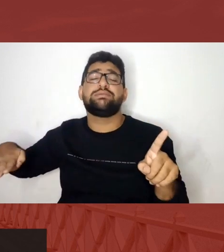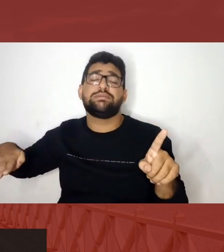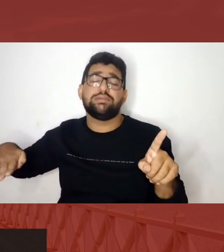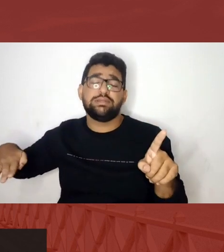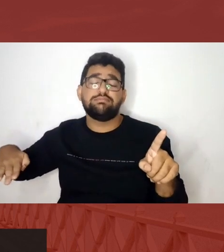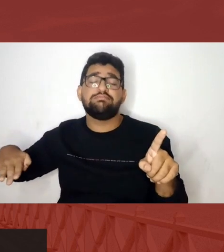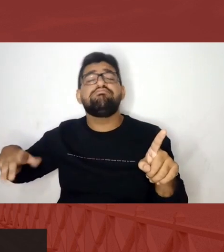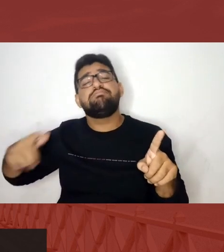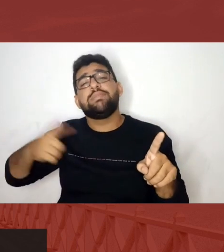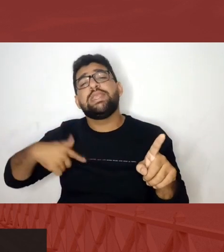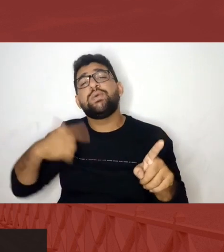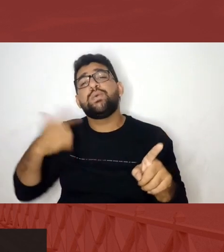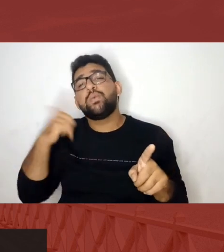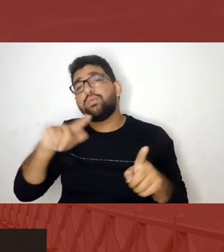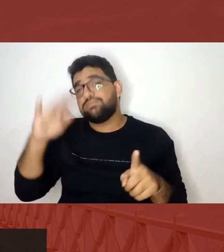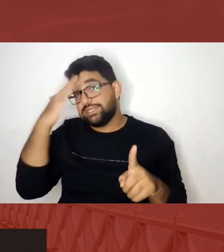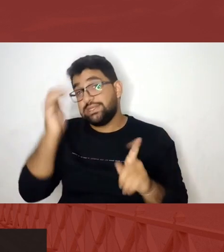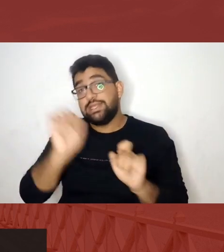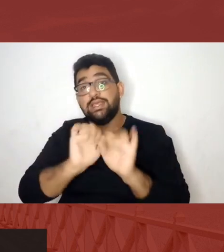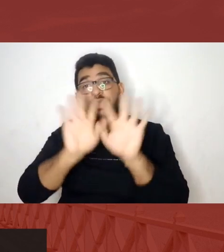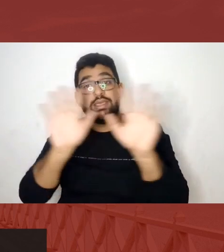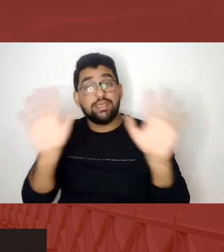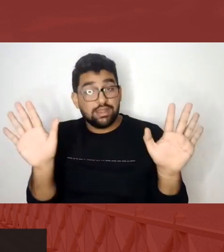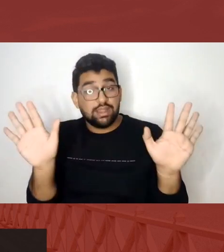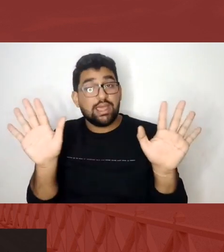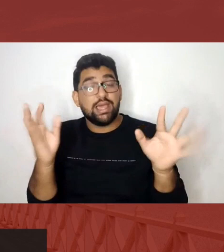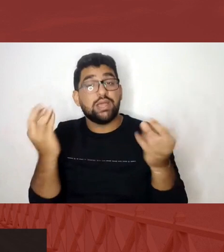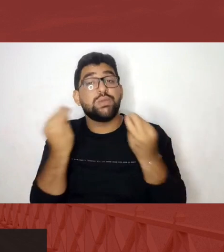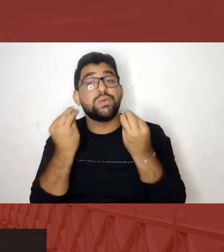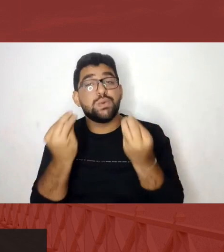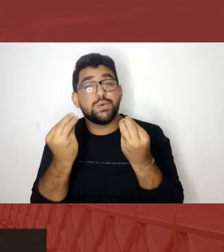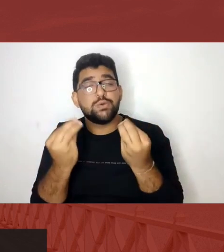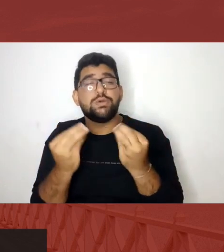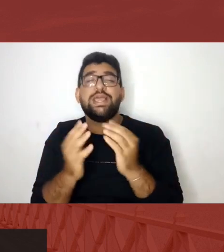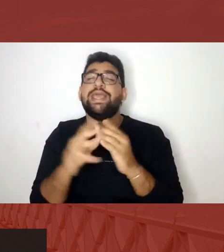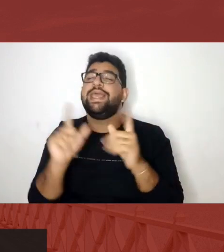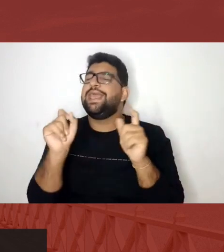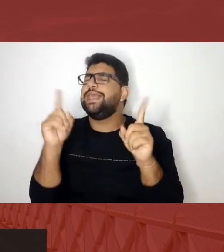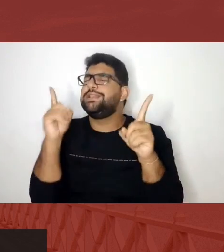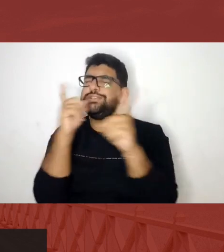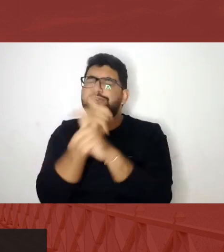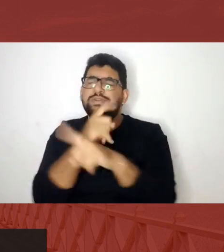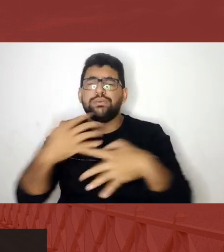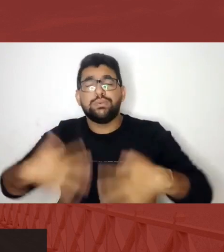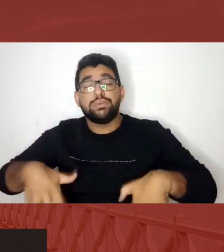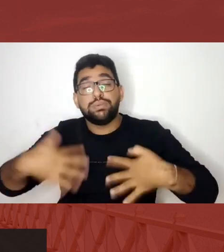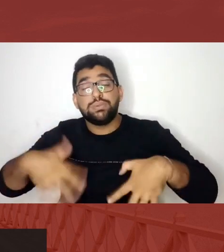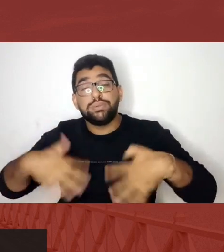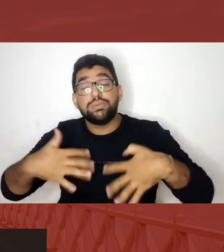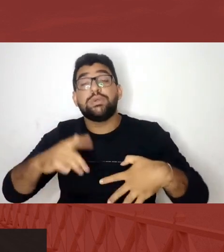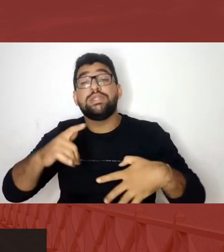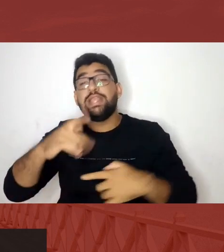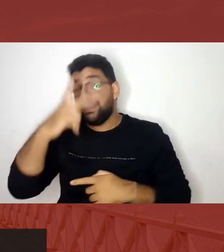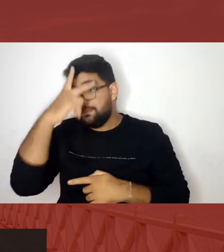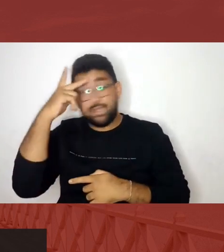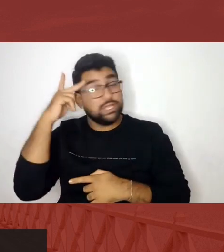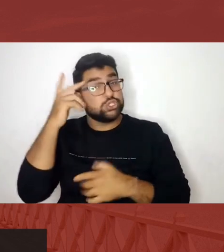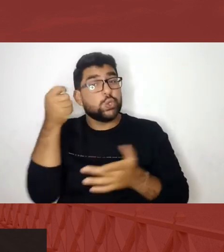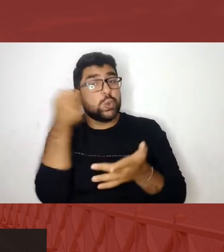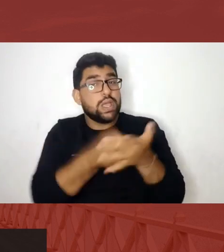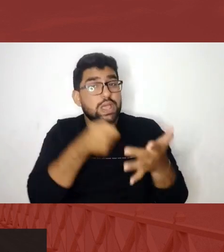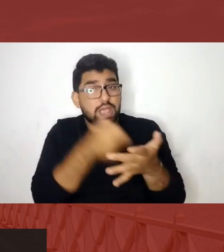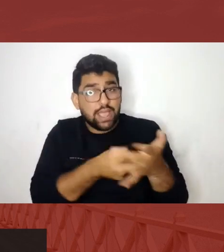pude entender como é como é difícil gente sabe ter que ser uma pessoa militante inclusive falta